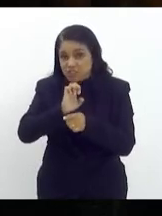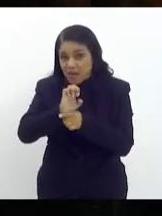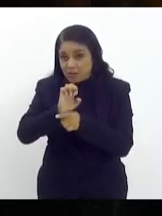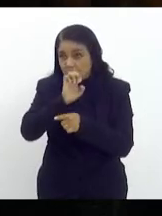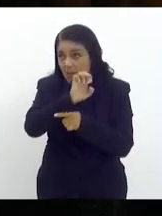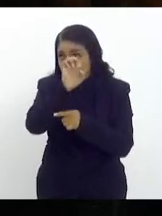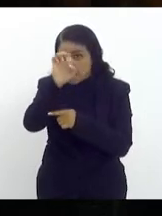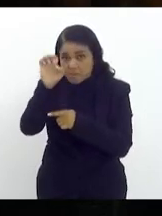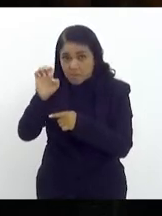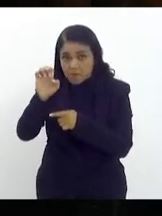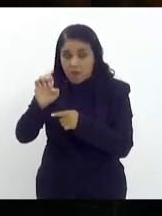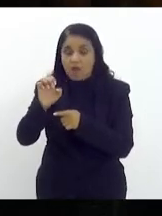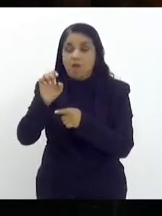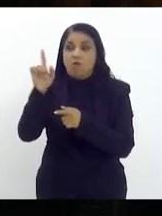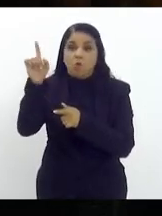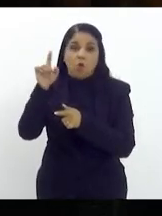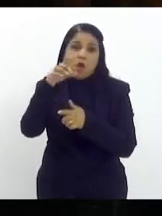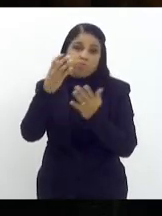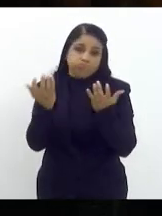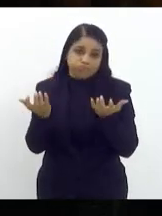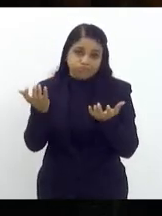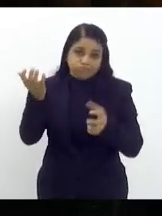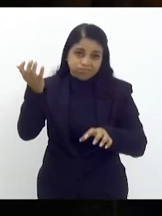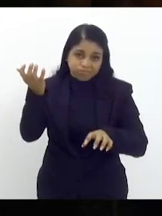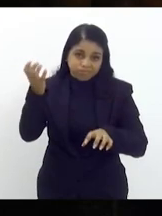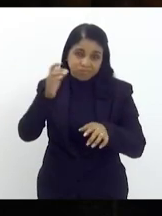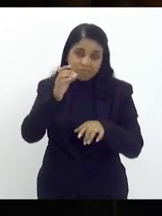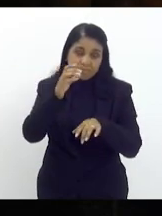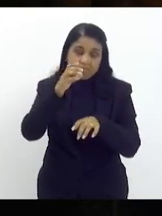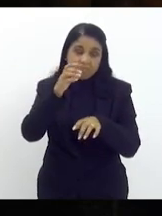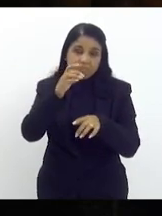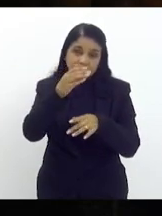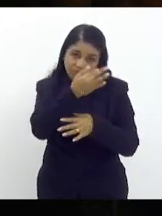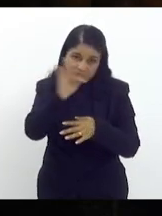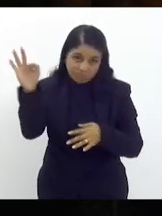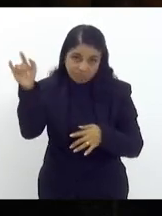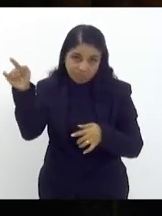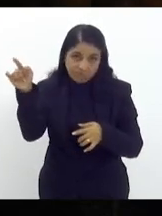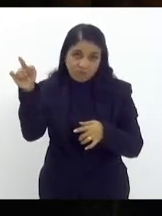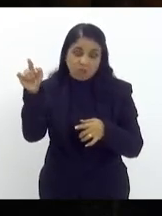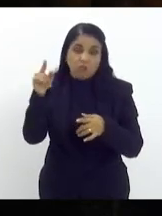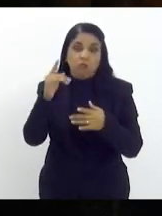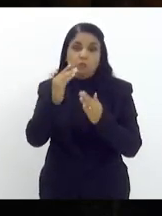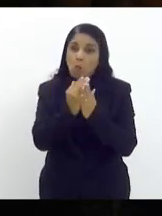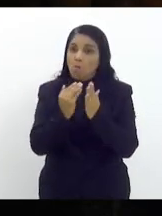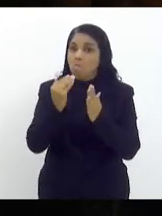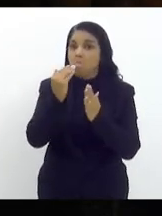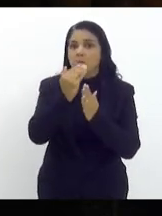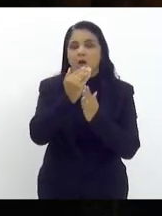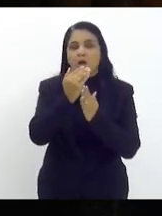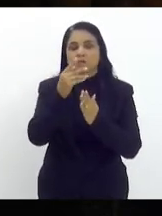ultrapasse o crescimento do PIB do produto interno bruto